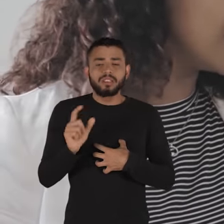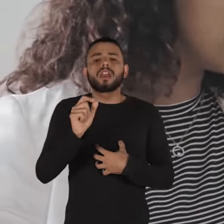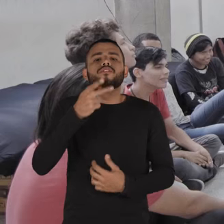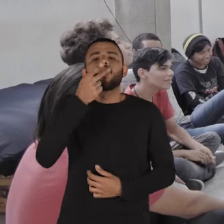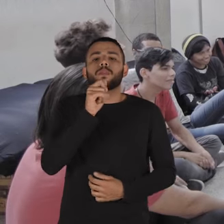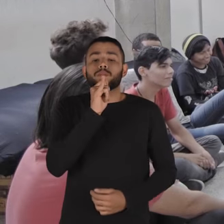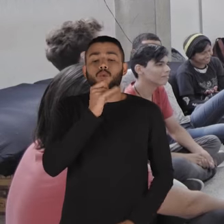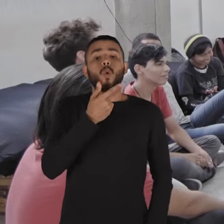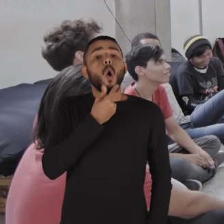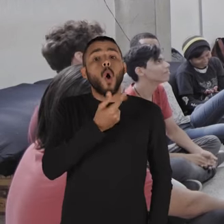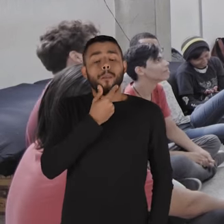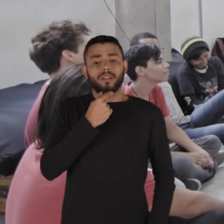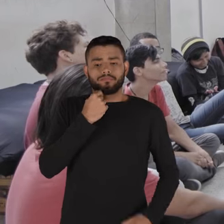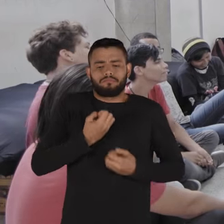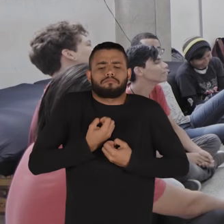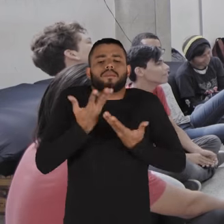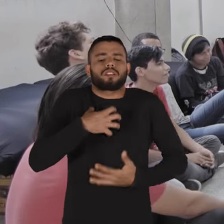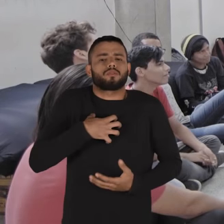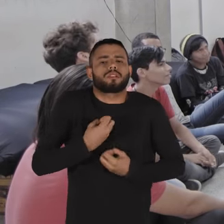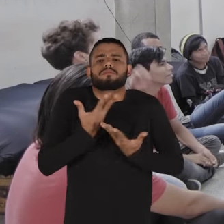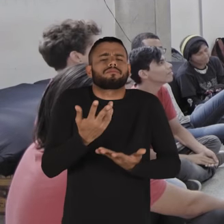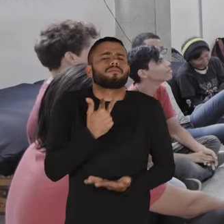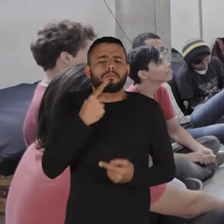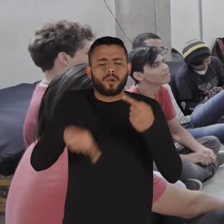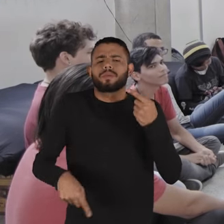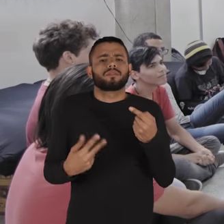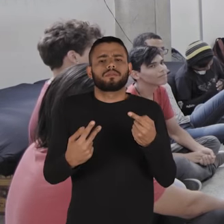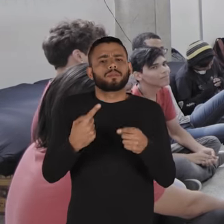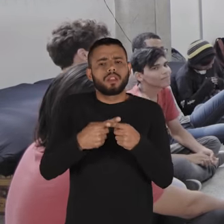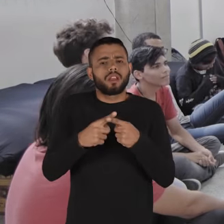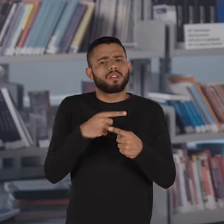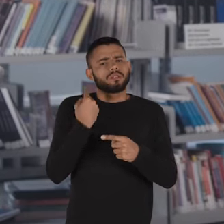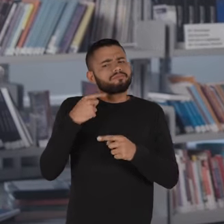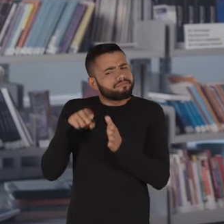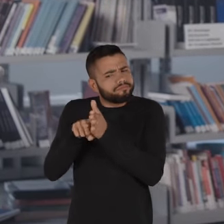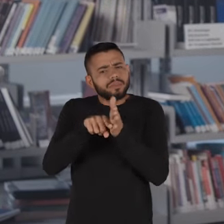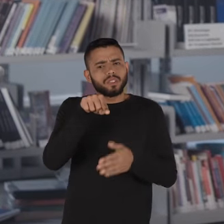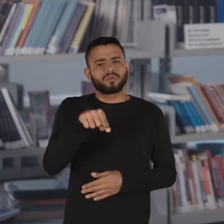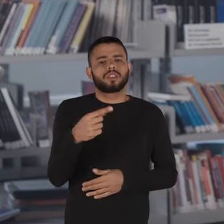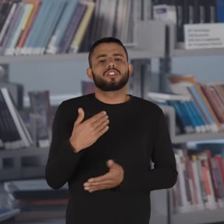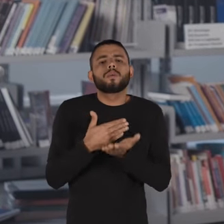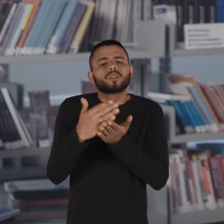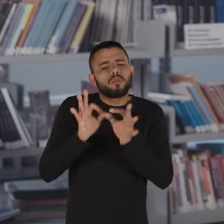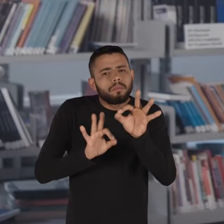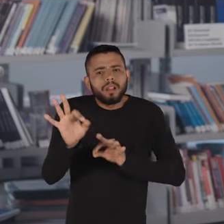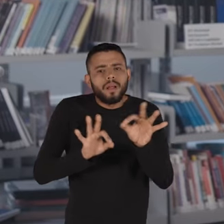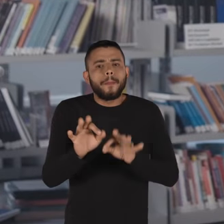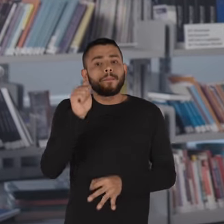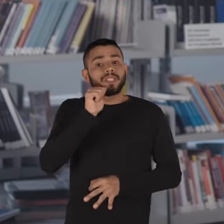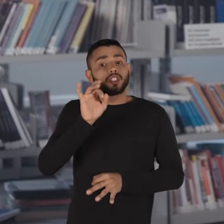Quem disse que o cara não pode demonstrar sentimento? Então, é essa cena que a gente vai fazer. A gente começou o plano de menina